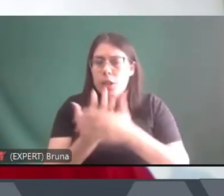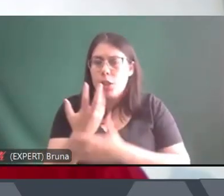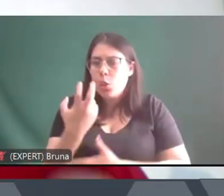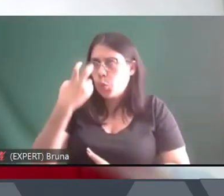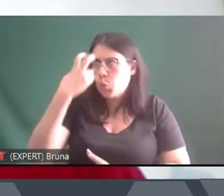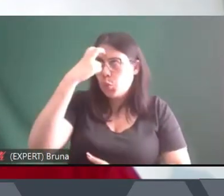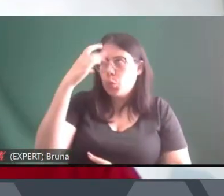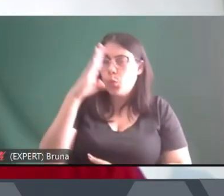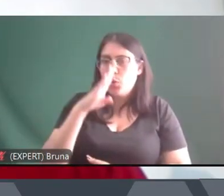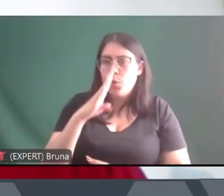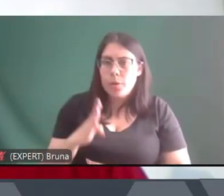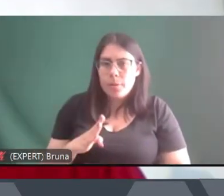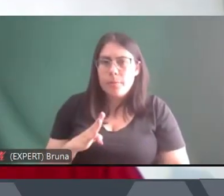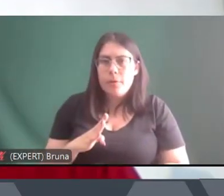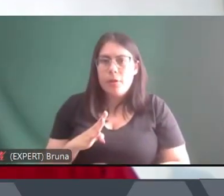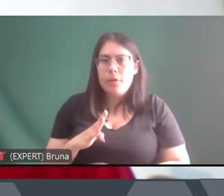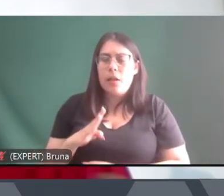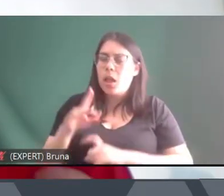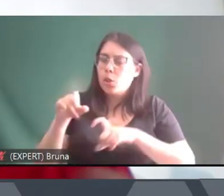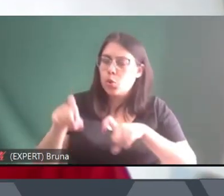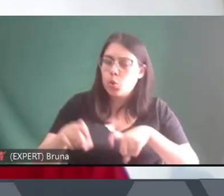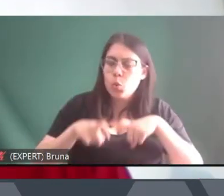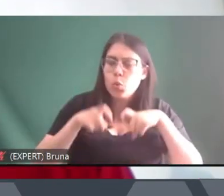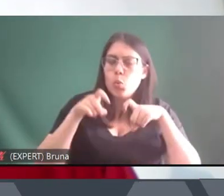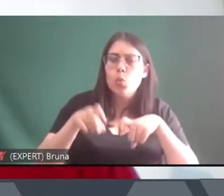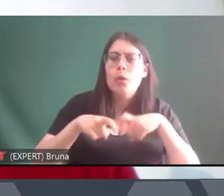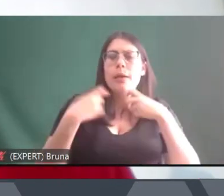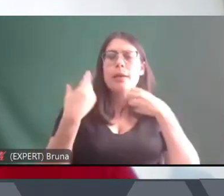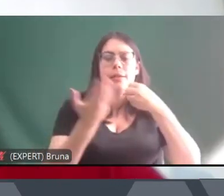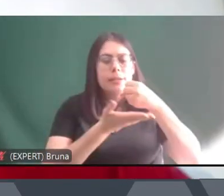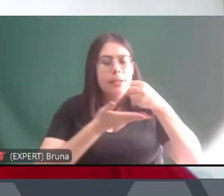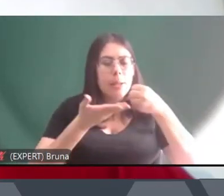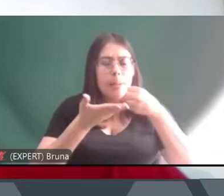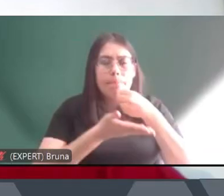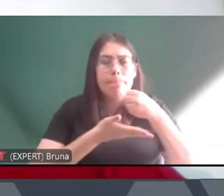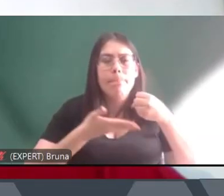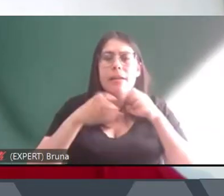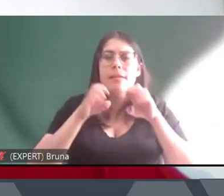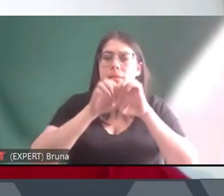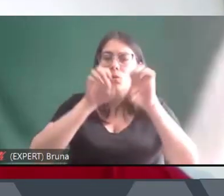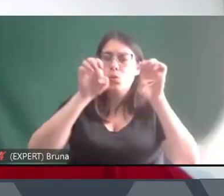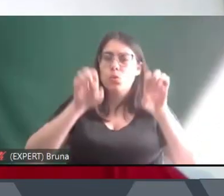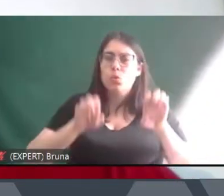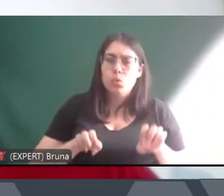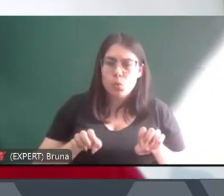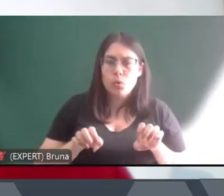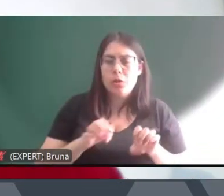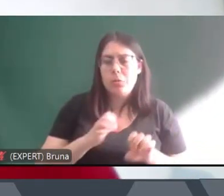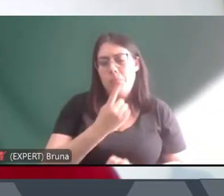das zonas rurais que formam a base da estrutura social brasileira até 1940.